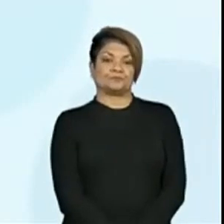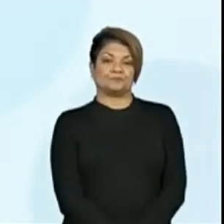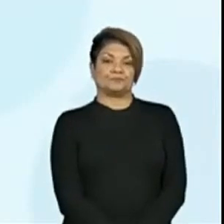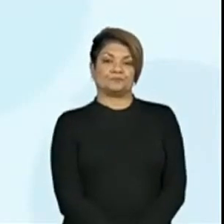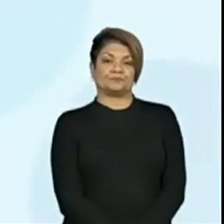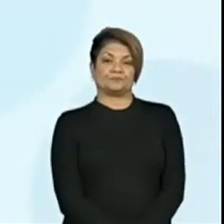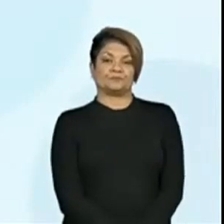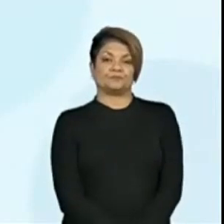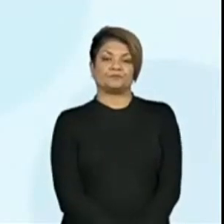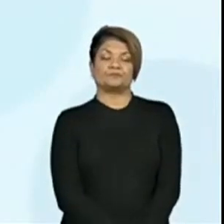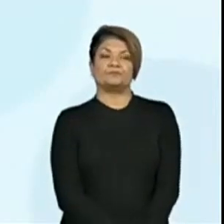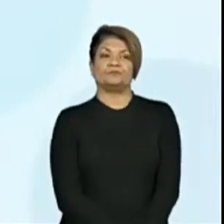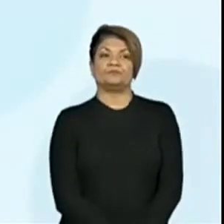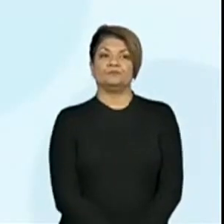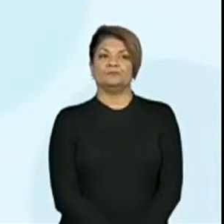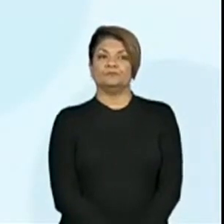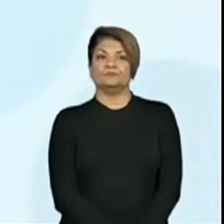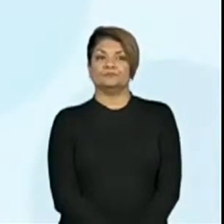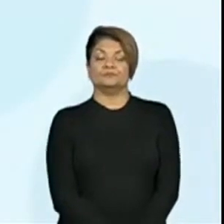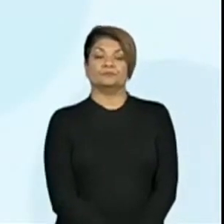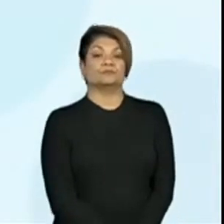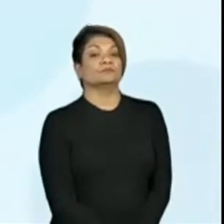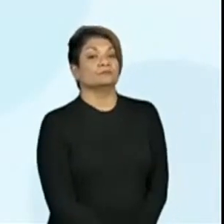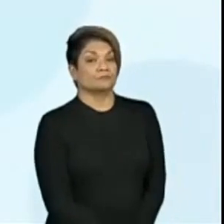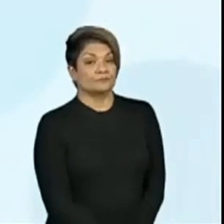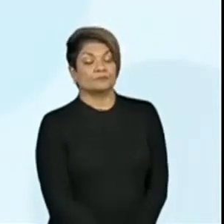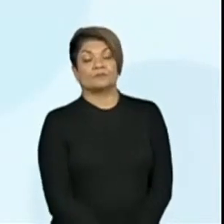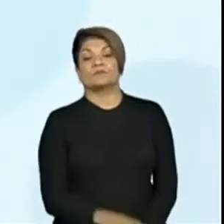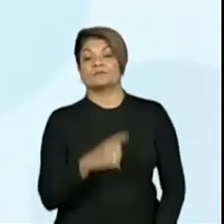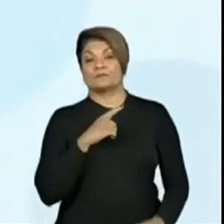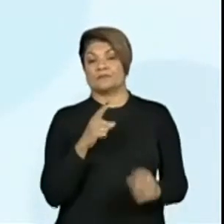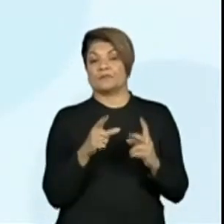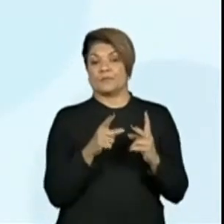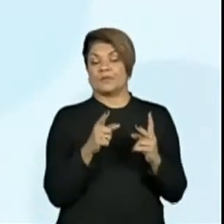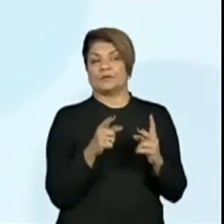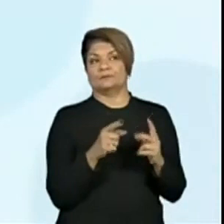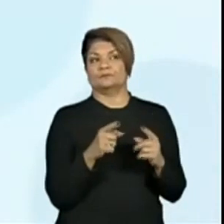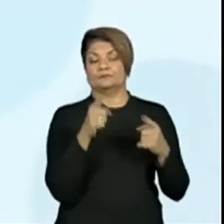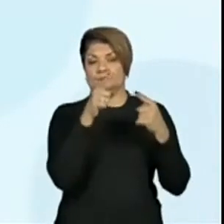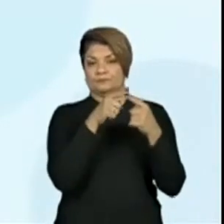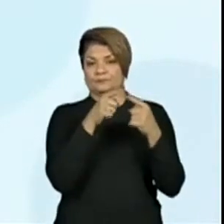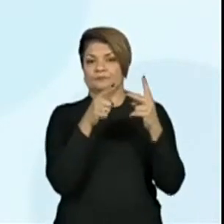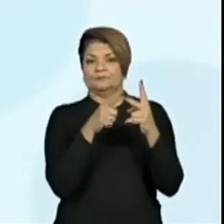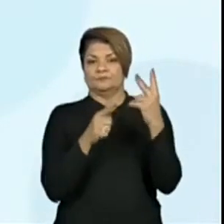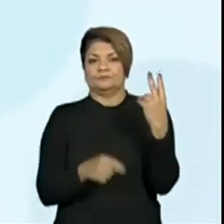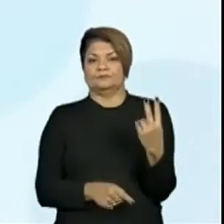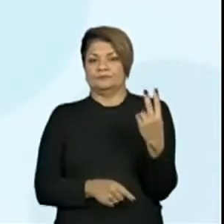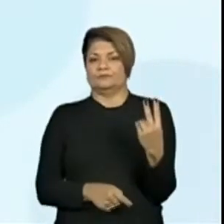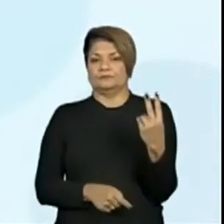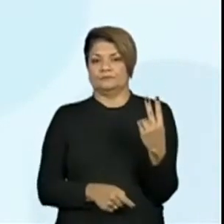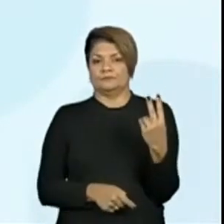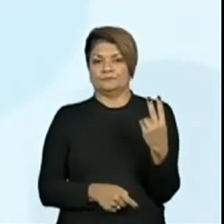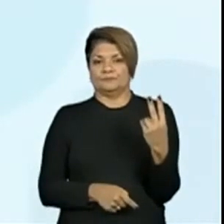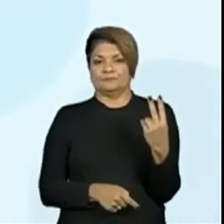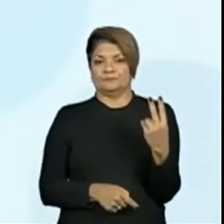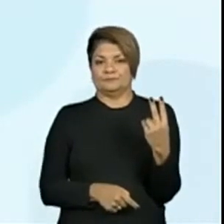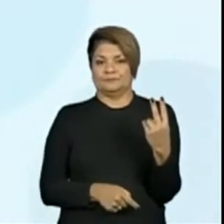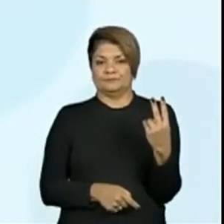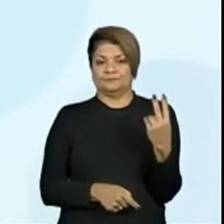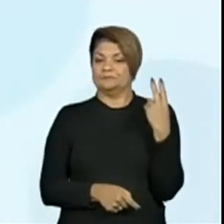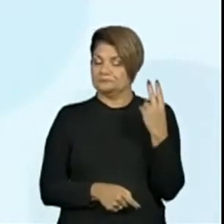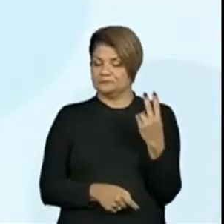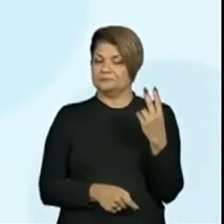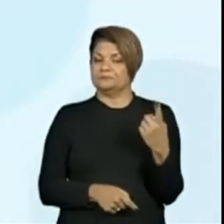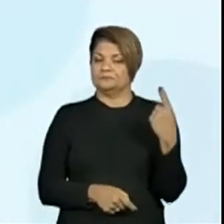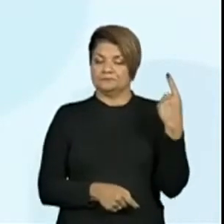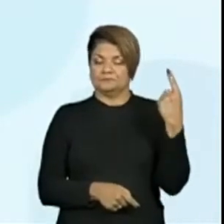achei, professora. E eu acho que eu já vou dar a segunda dica. Tem o primeiro e o segundo personagem. Tem dois personagens aí. O primeiro personagem aparece nessa ordem. O